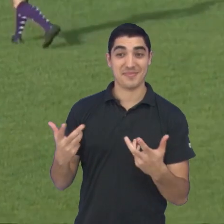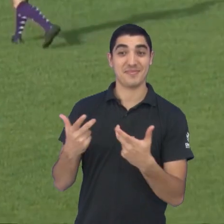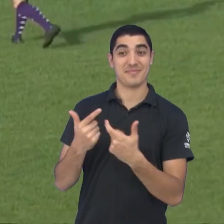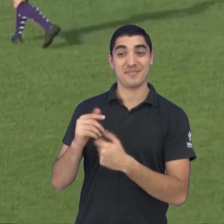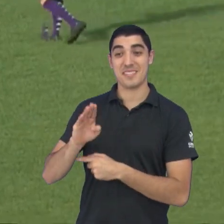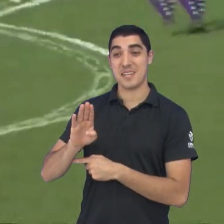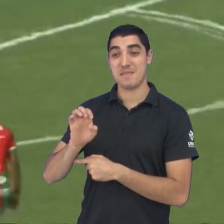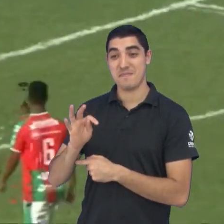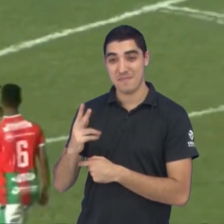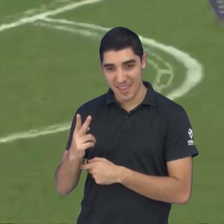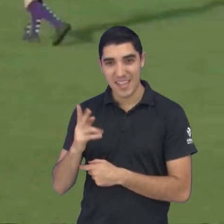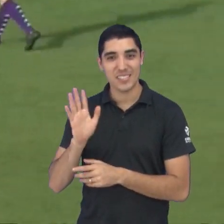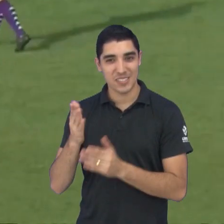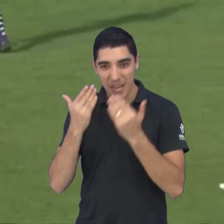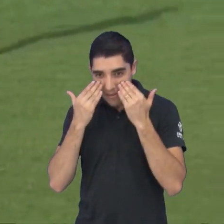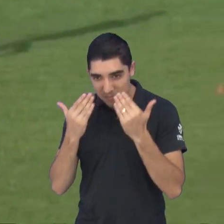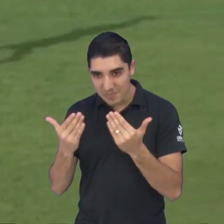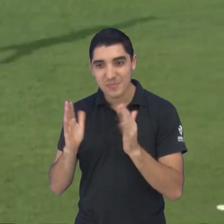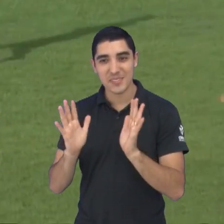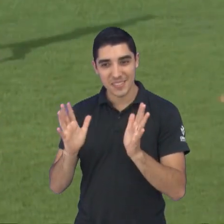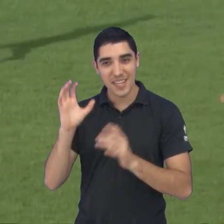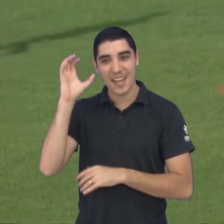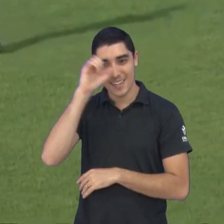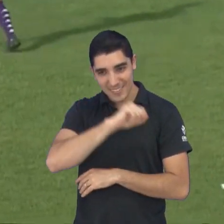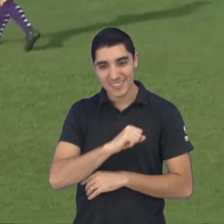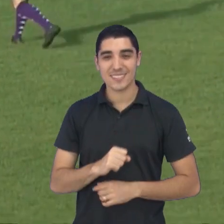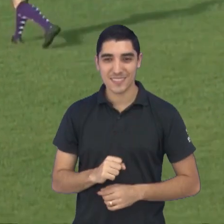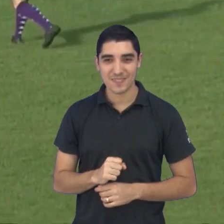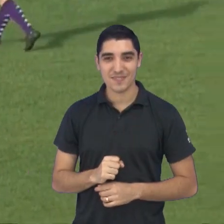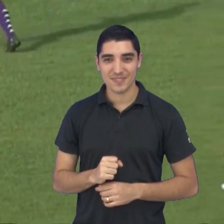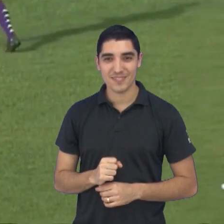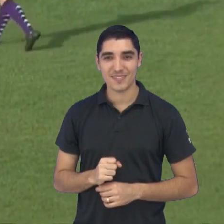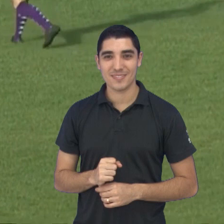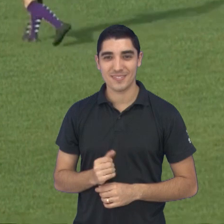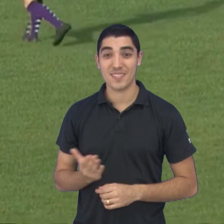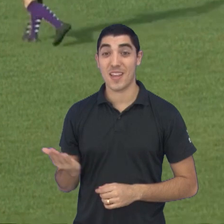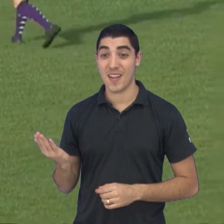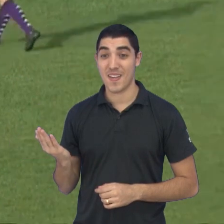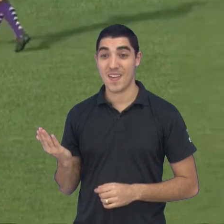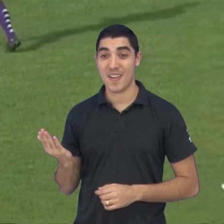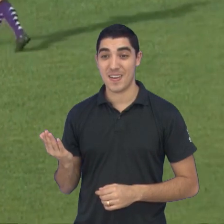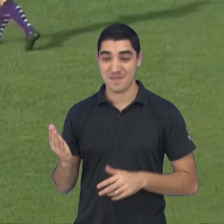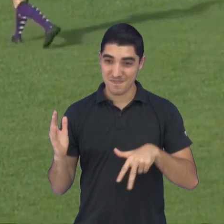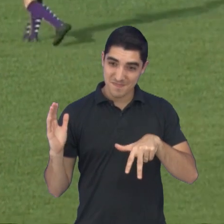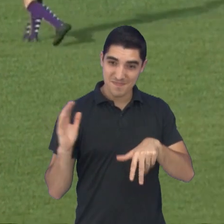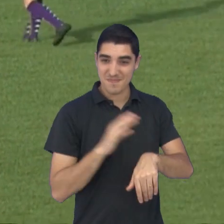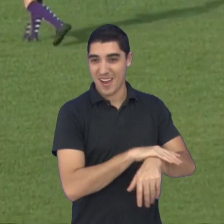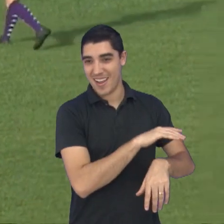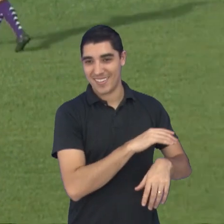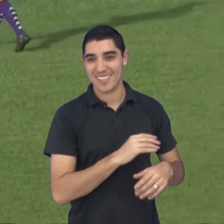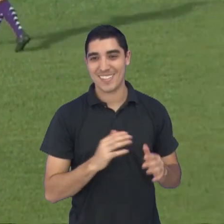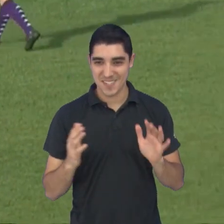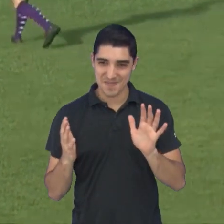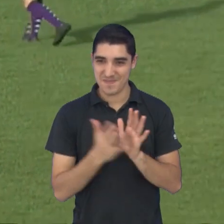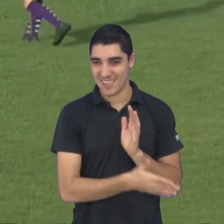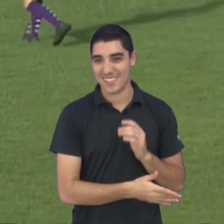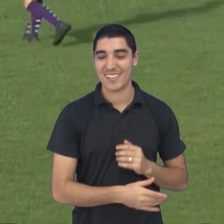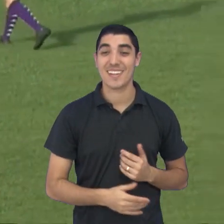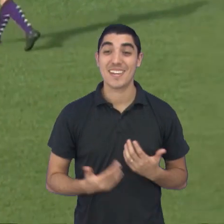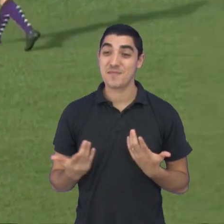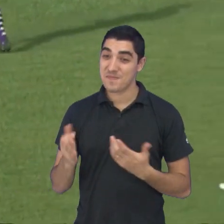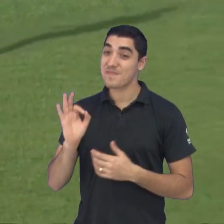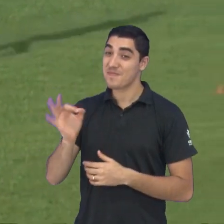Muito bom. Já vimos. Já vimos. Muito bom. Mas, olha lá. Pegou na mão, né, Bruno? Pegou ali. Pegou na mão, mas assim,